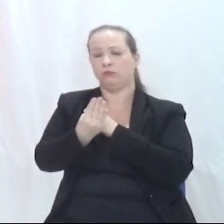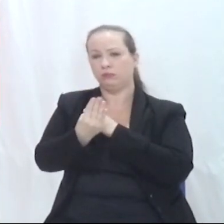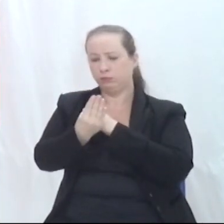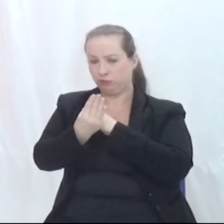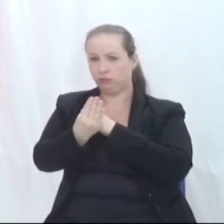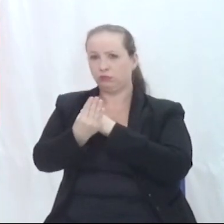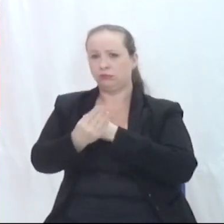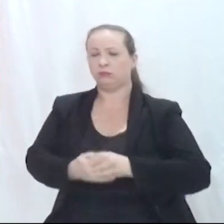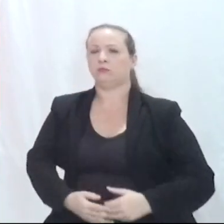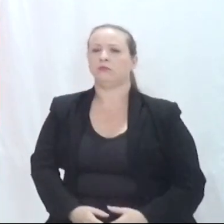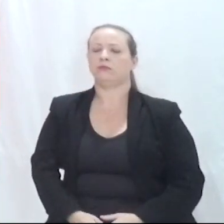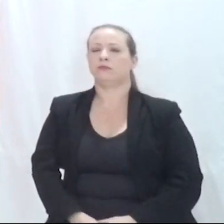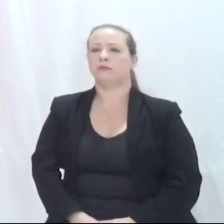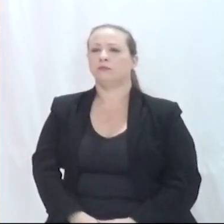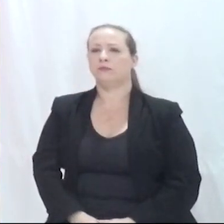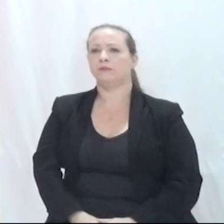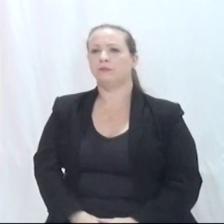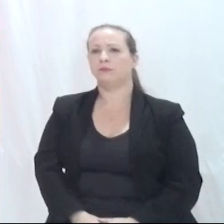Obrigada.